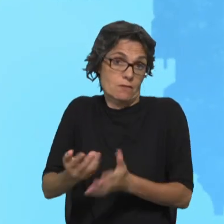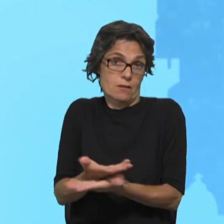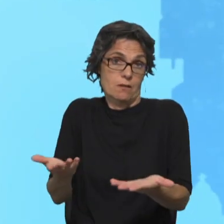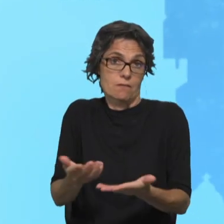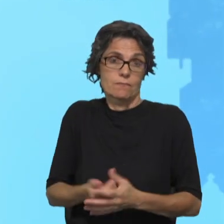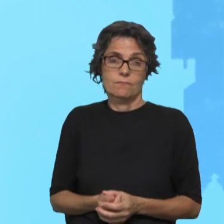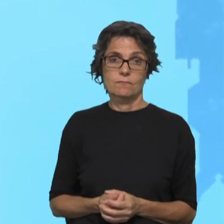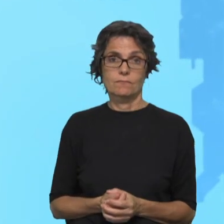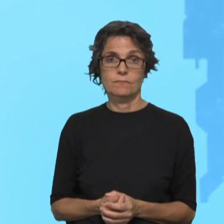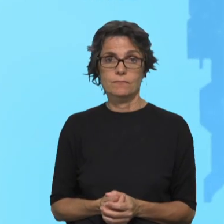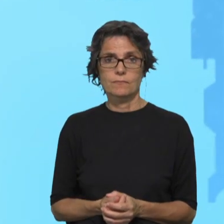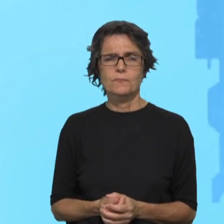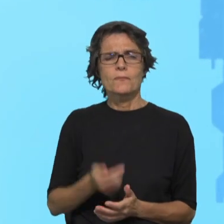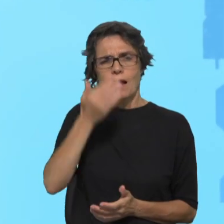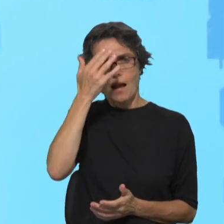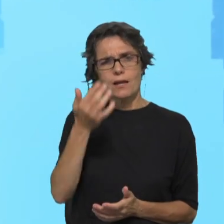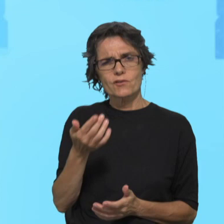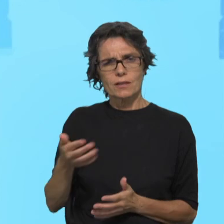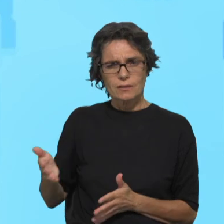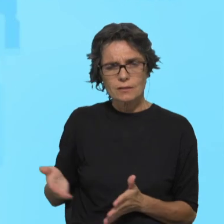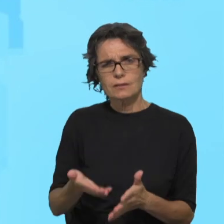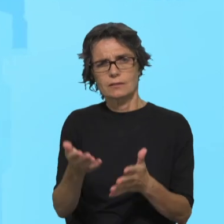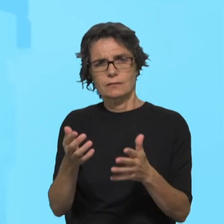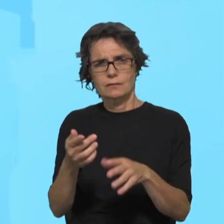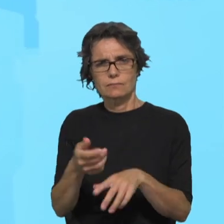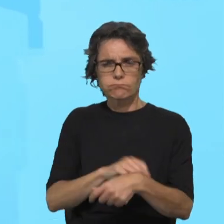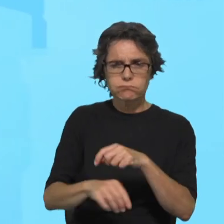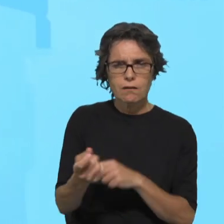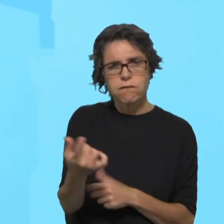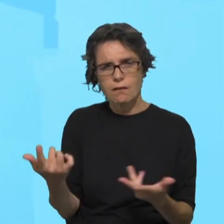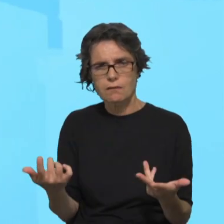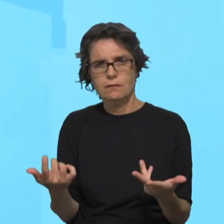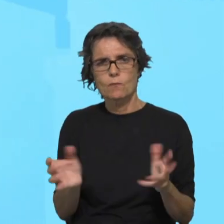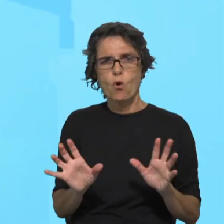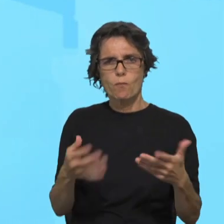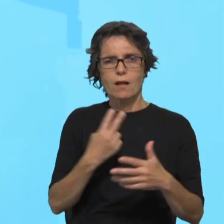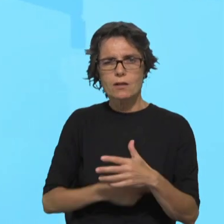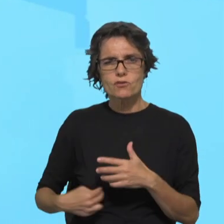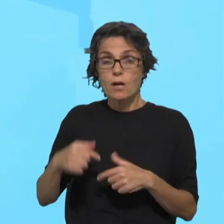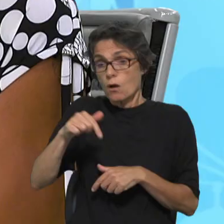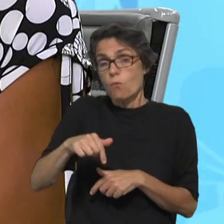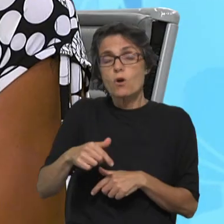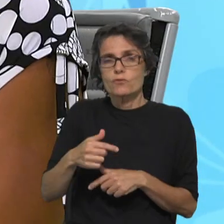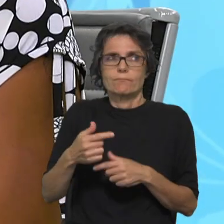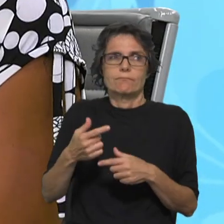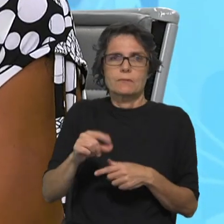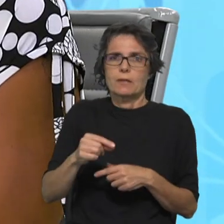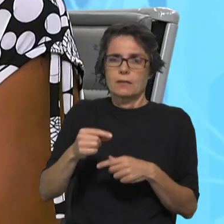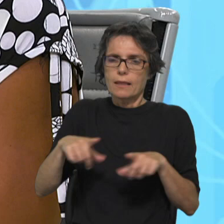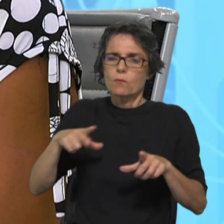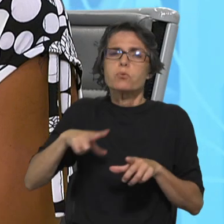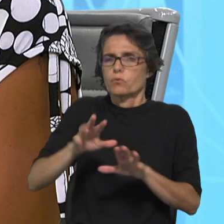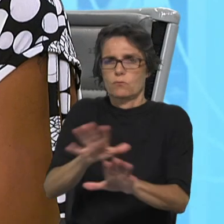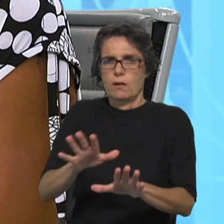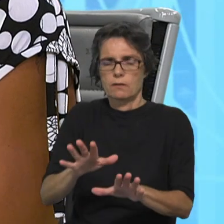É caminho ainda a fazer para as nossas comunidades cristãs no sentido dos... Ainda que falem a língua portuguesa dos